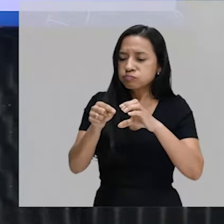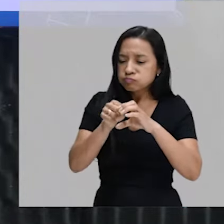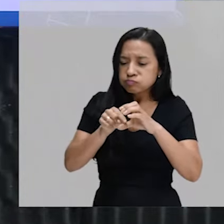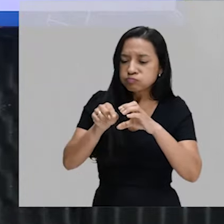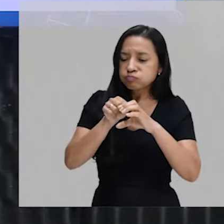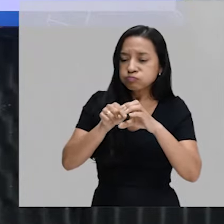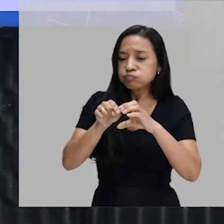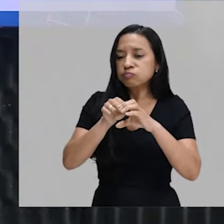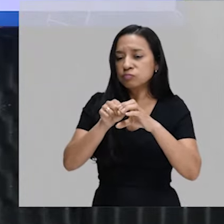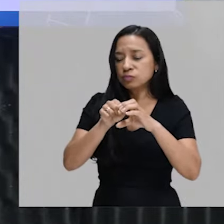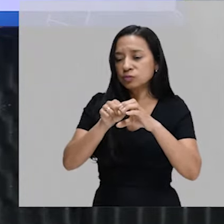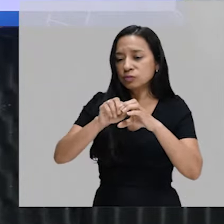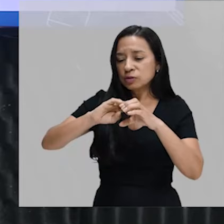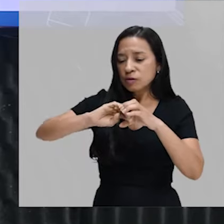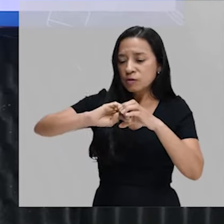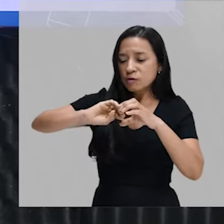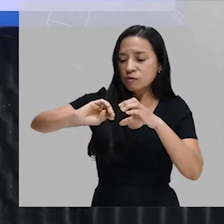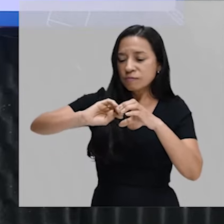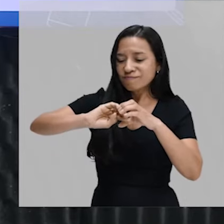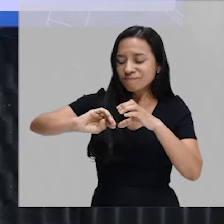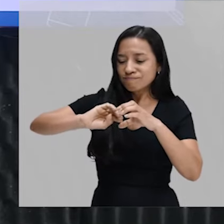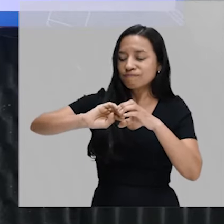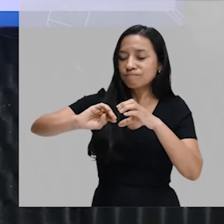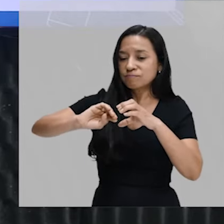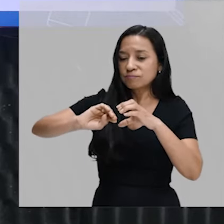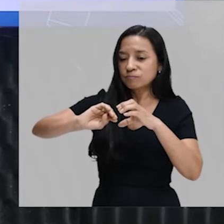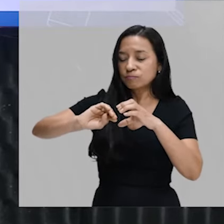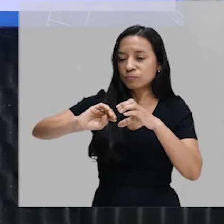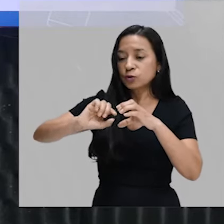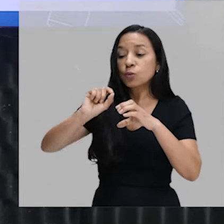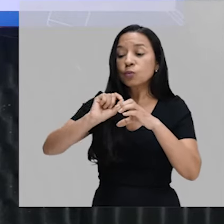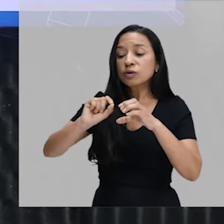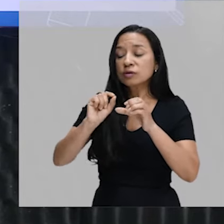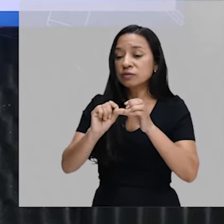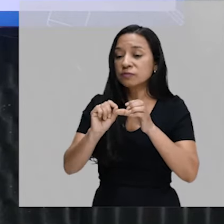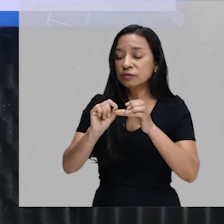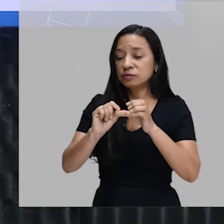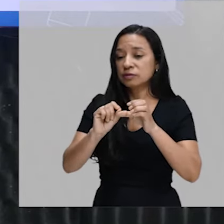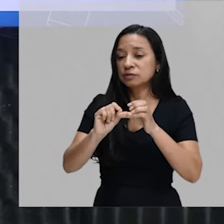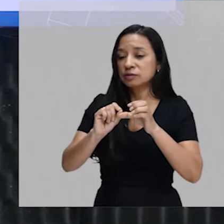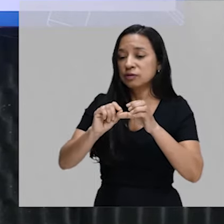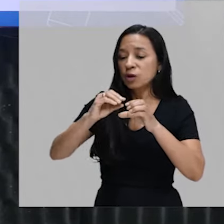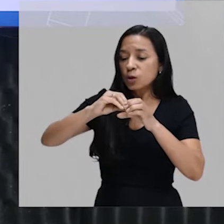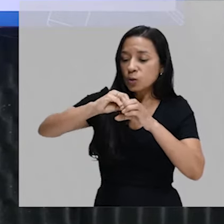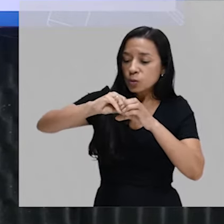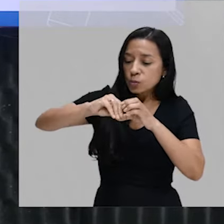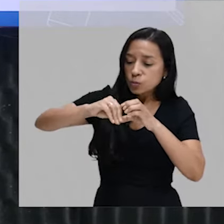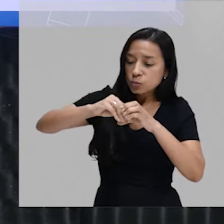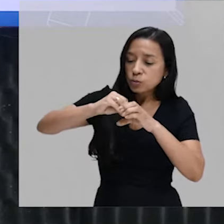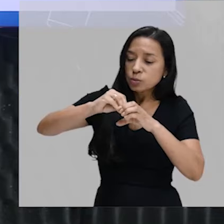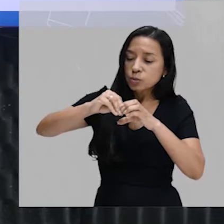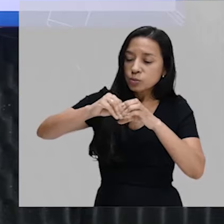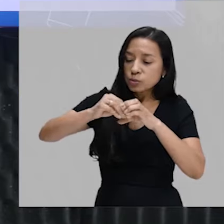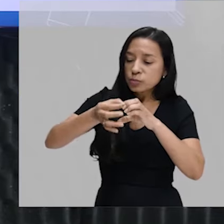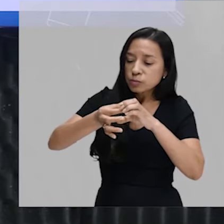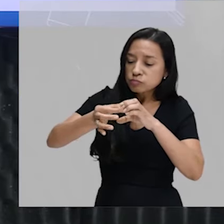demais no interior da célula. Então, a célula vai eliminar o excesso de mitocôndrias. O que ela faz? Ela vai envolver essa